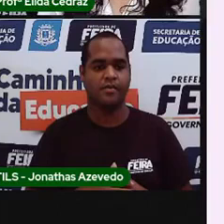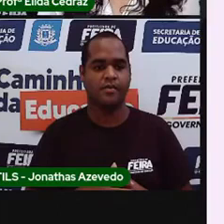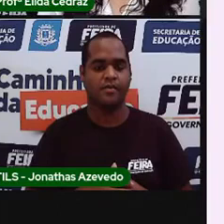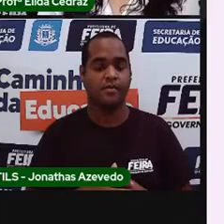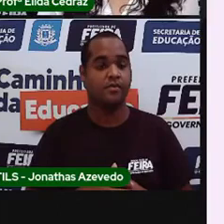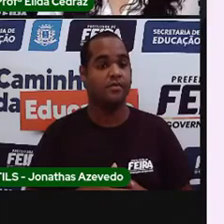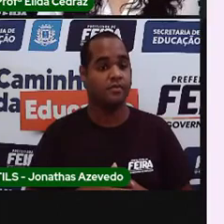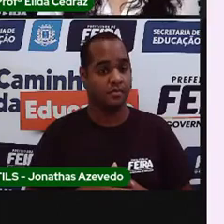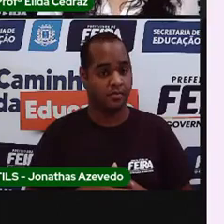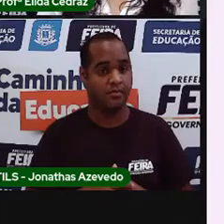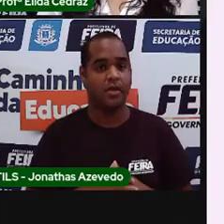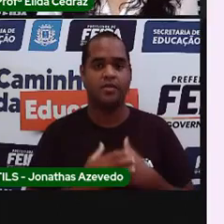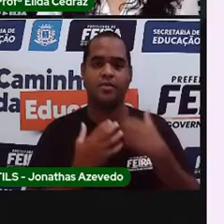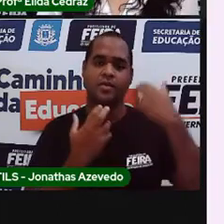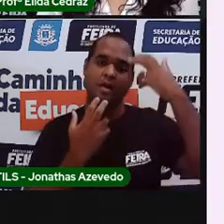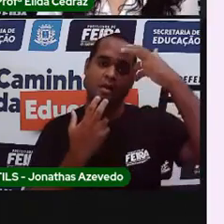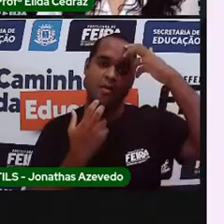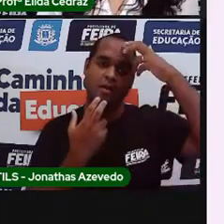Bode.